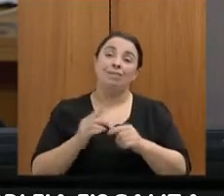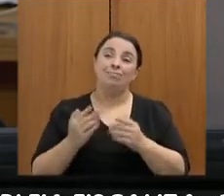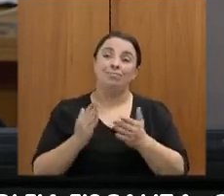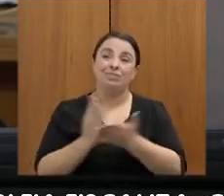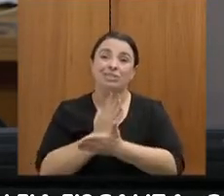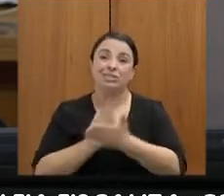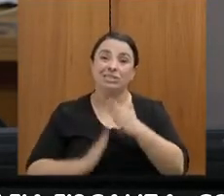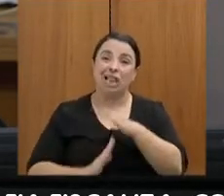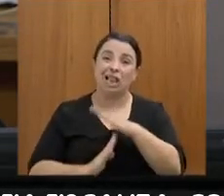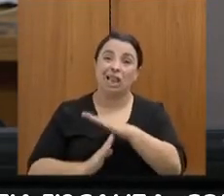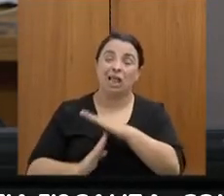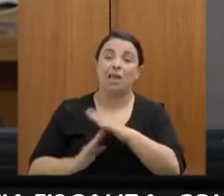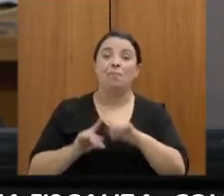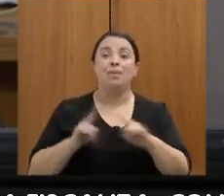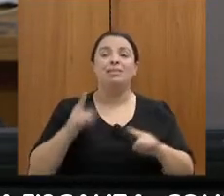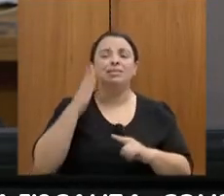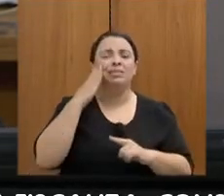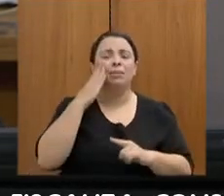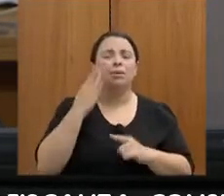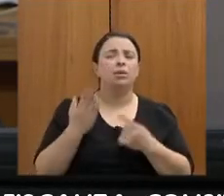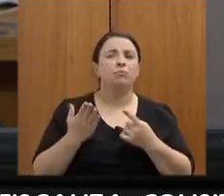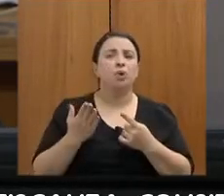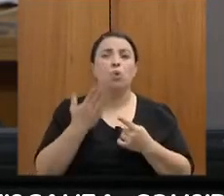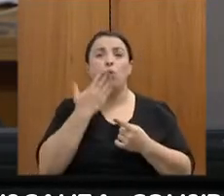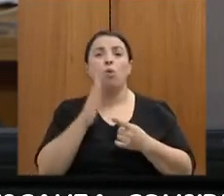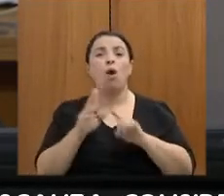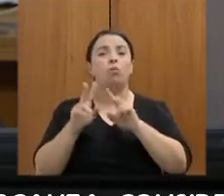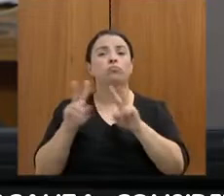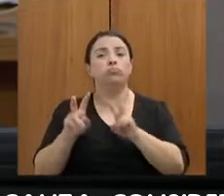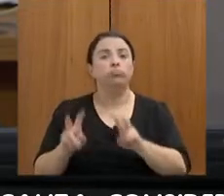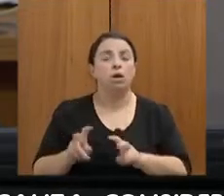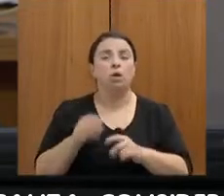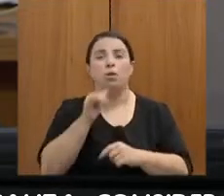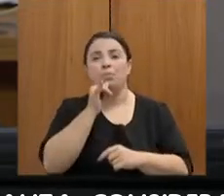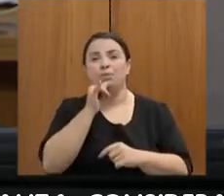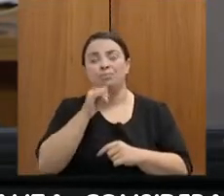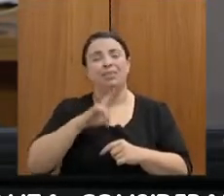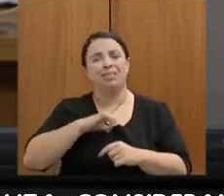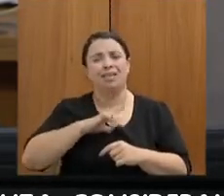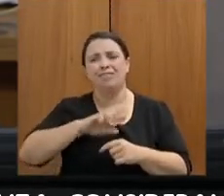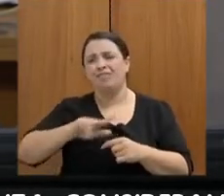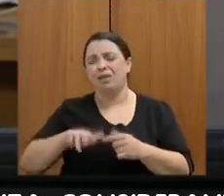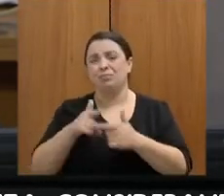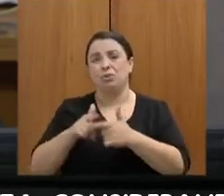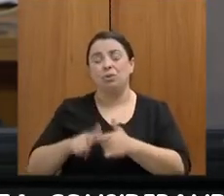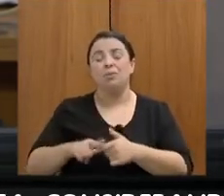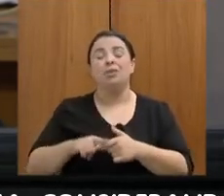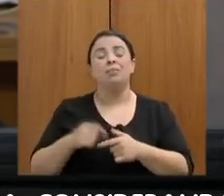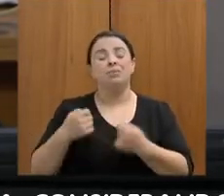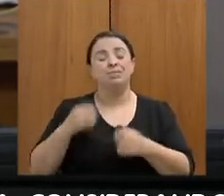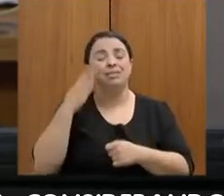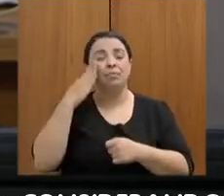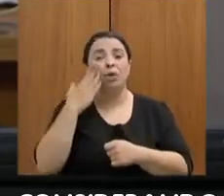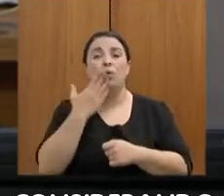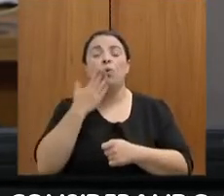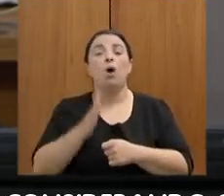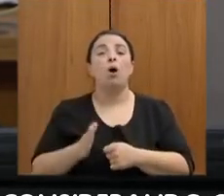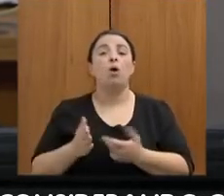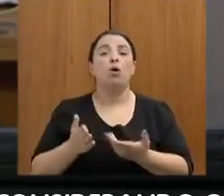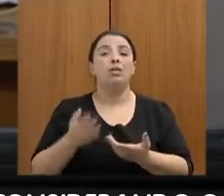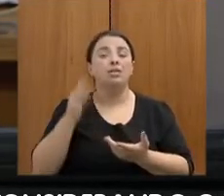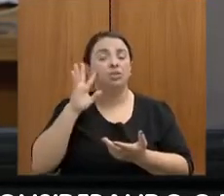importante a gente saber pontualmente. nós temos dezenas de AEFs, então, eu acho que seria importante a gente saber e a gente se propõe, sim, a